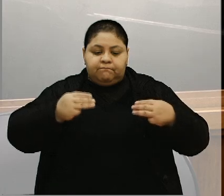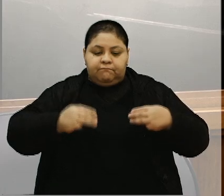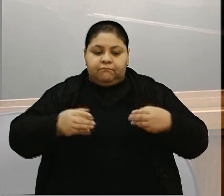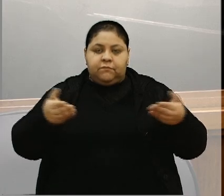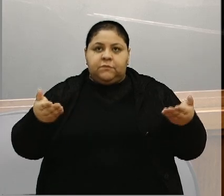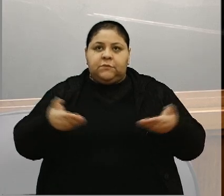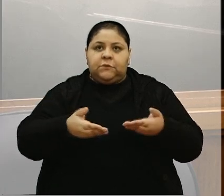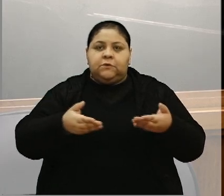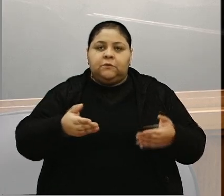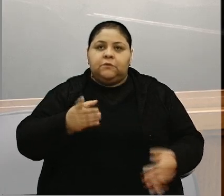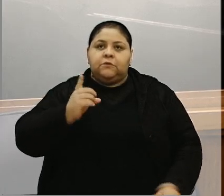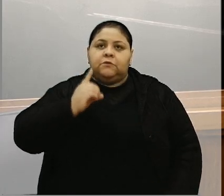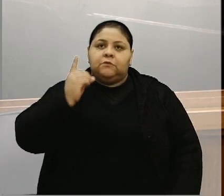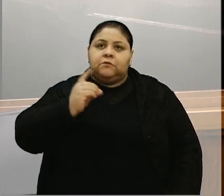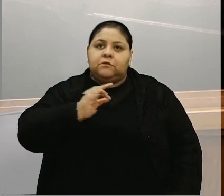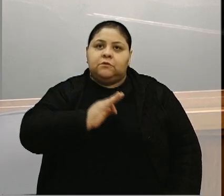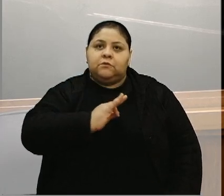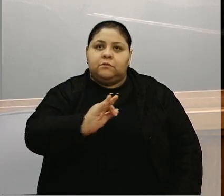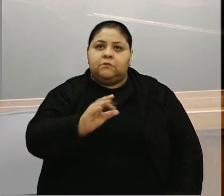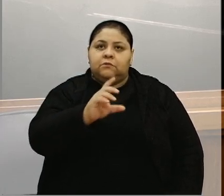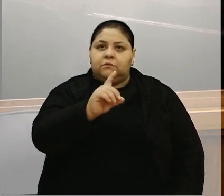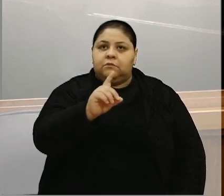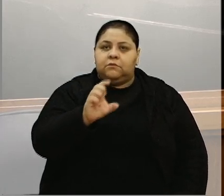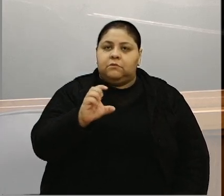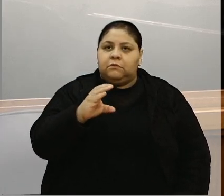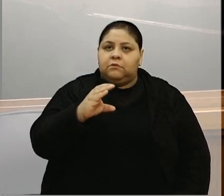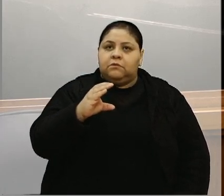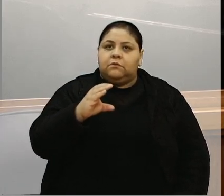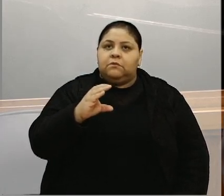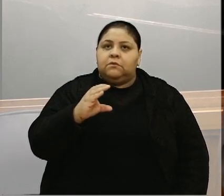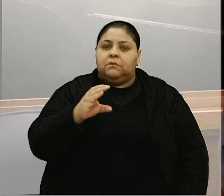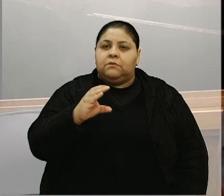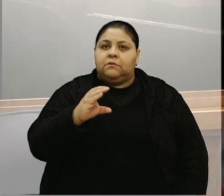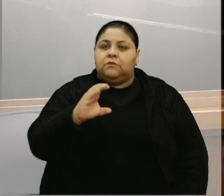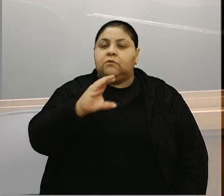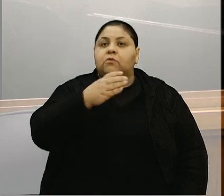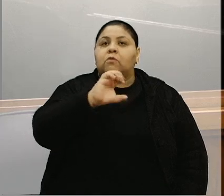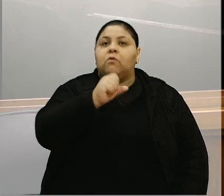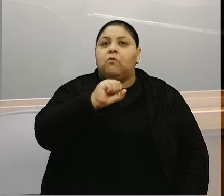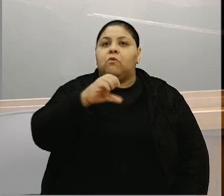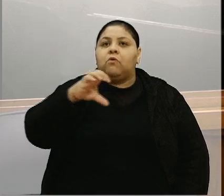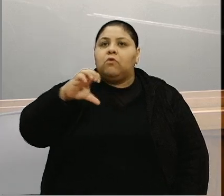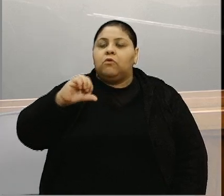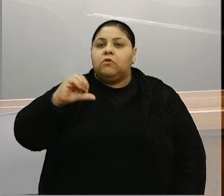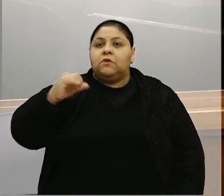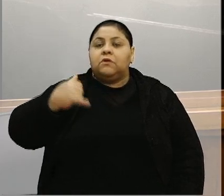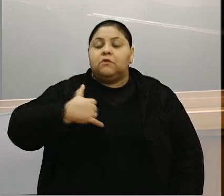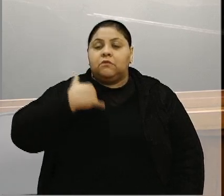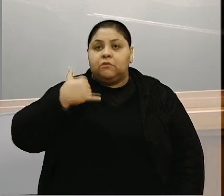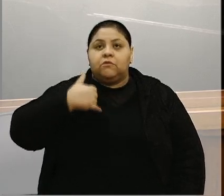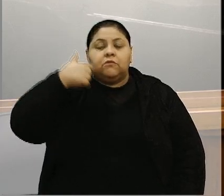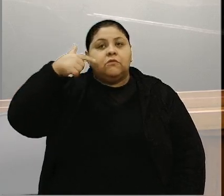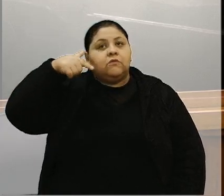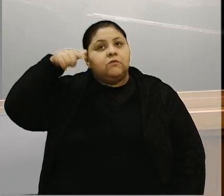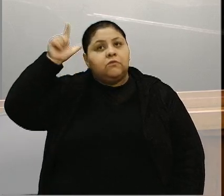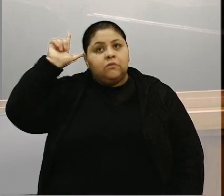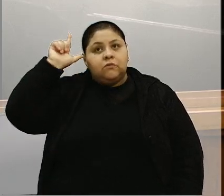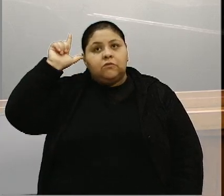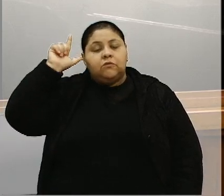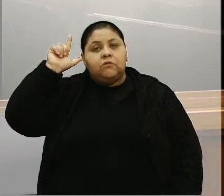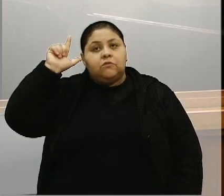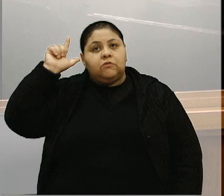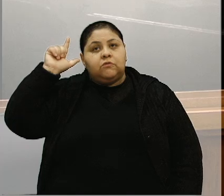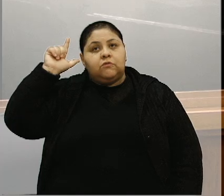deputada federal, decana do Congresso Nacional, com 89 anos, que ontem, na ação